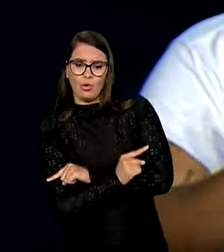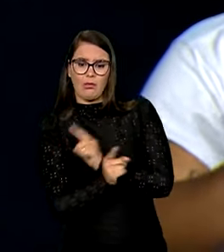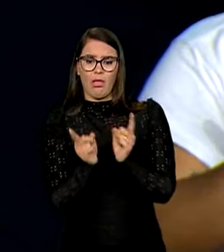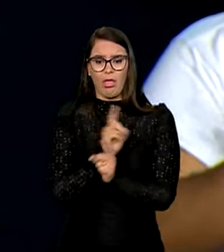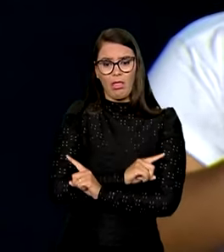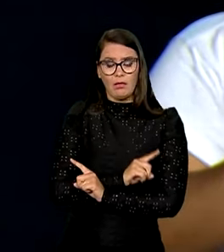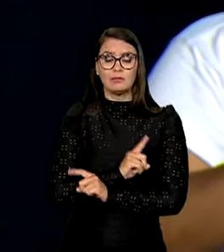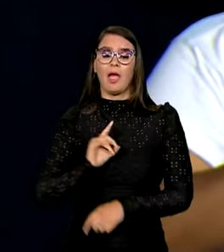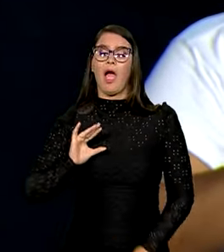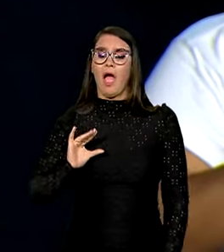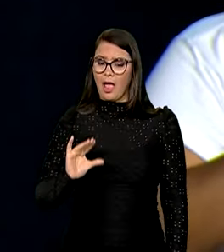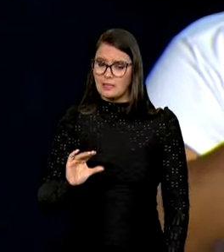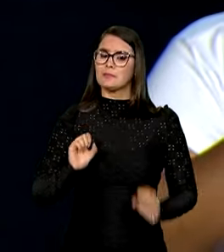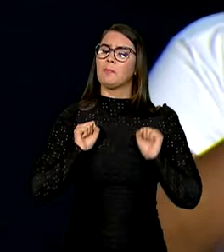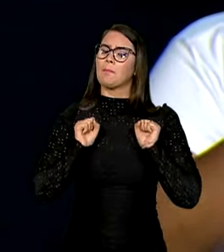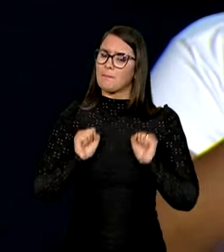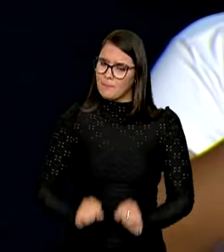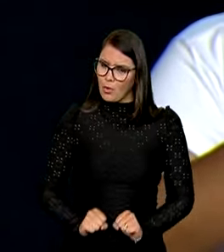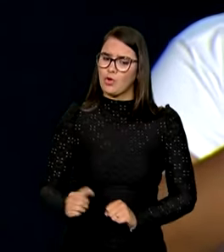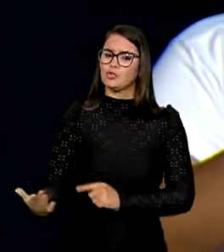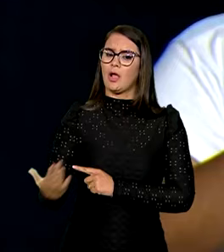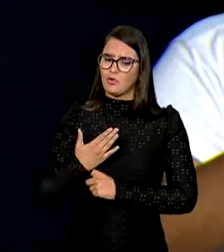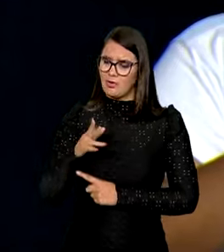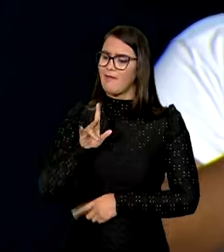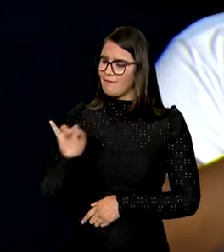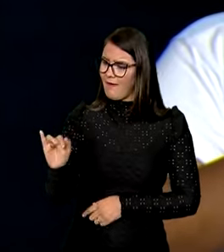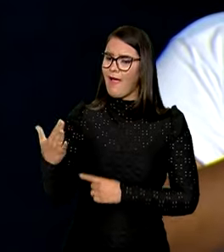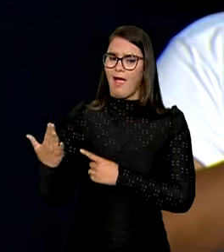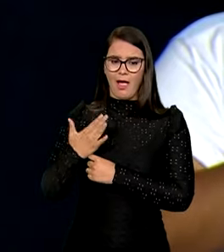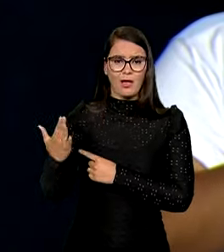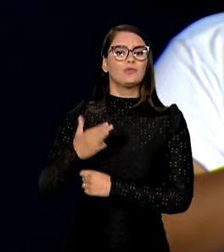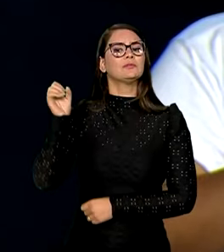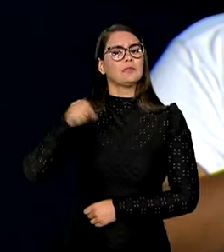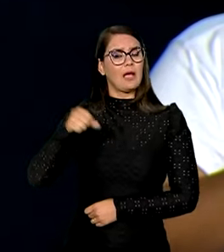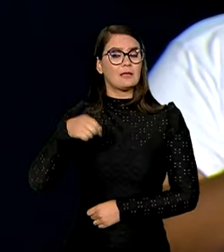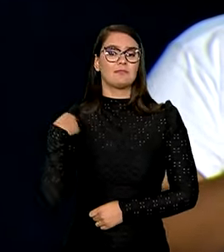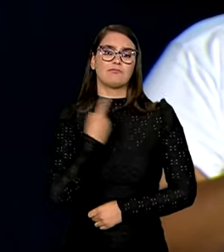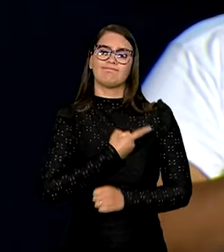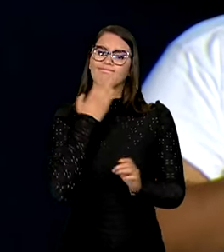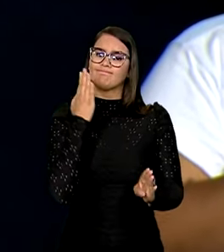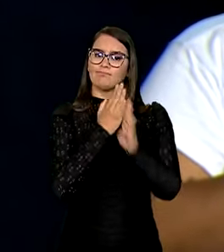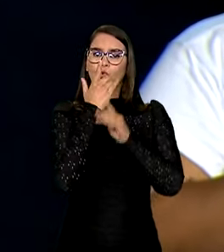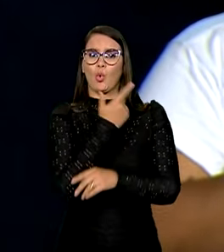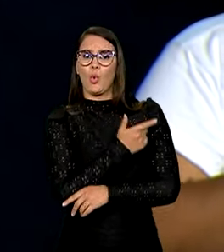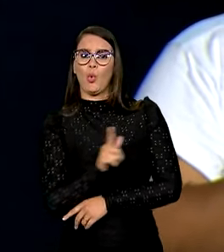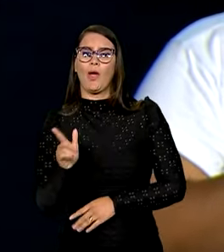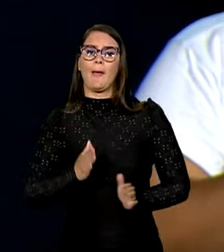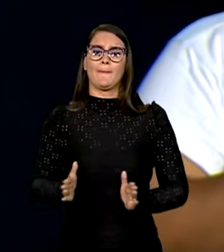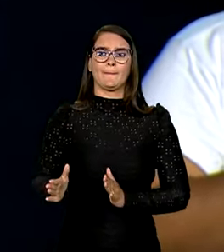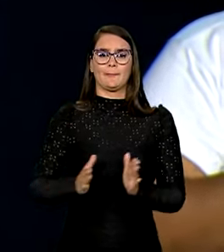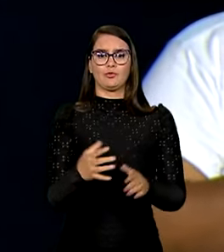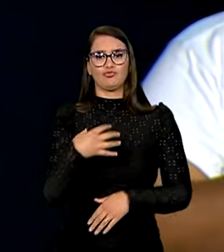E a ciência pode e está nos ajudando para que possamos encontrar outros caminhos, outras